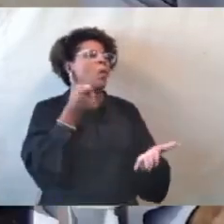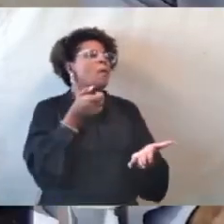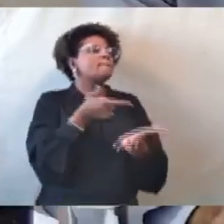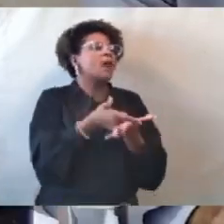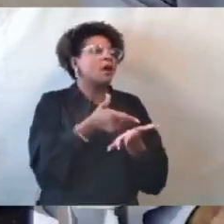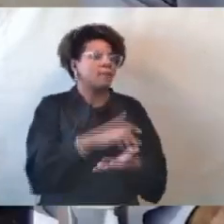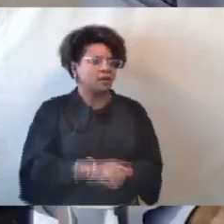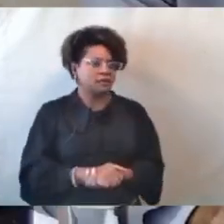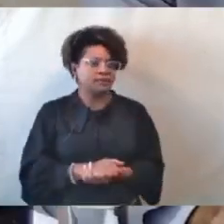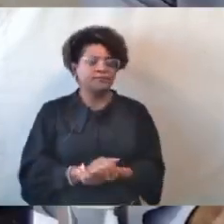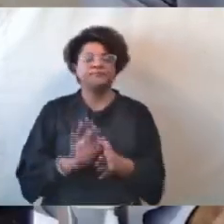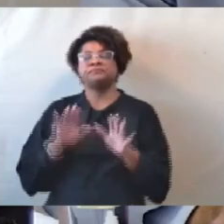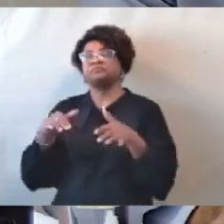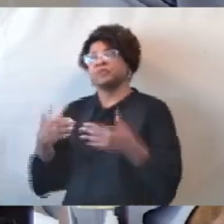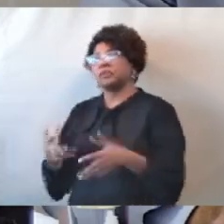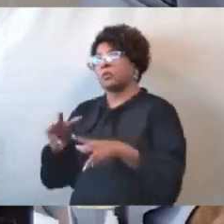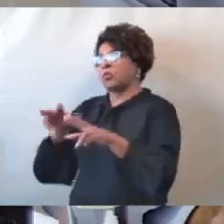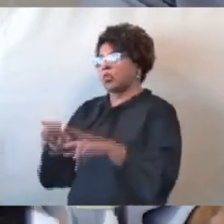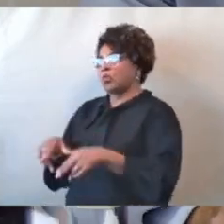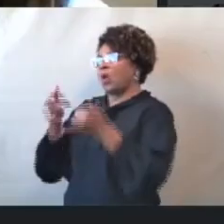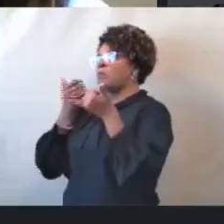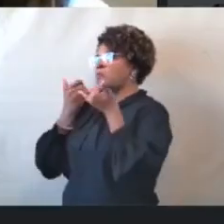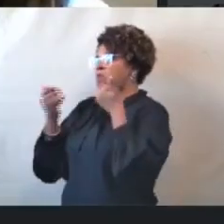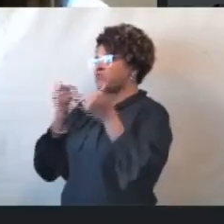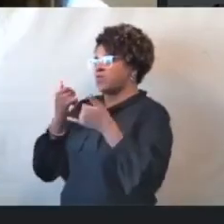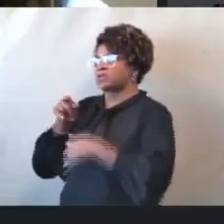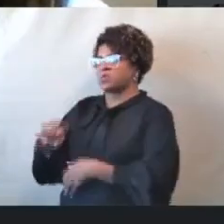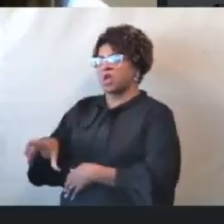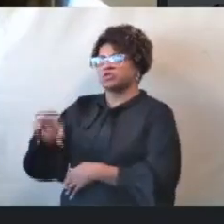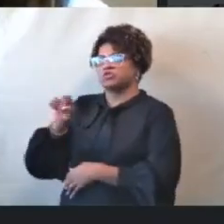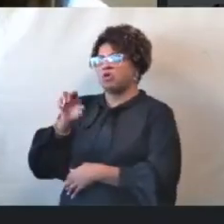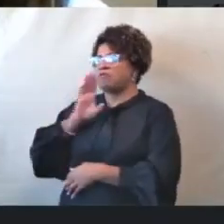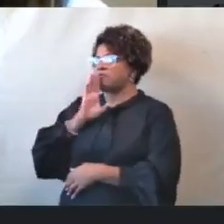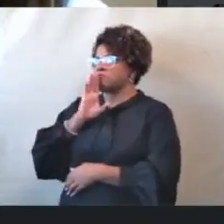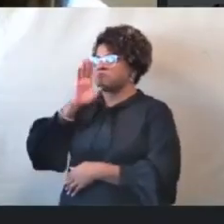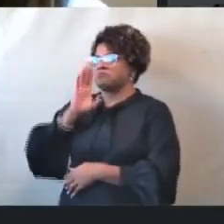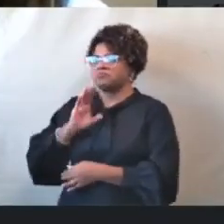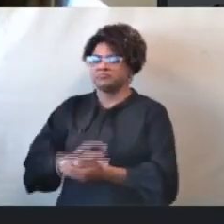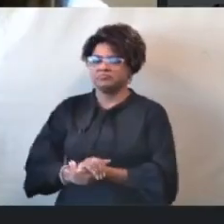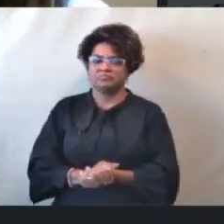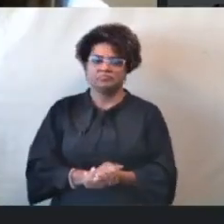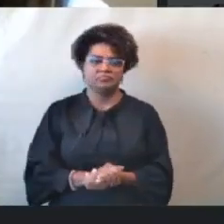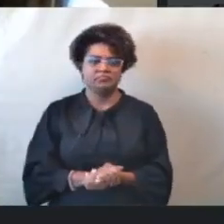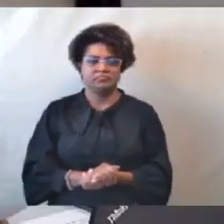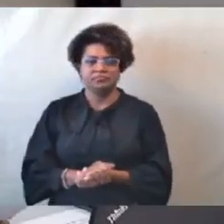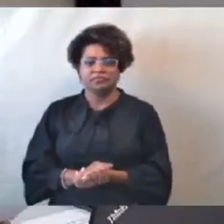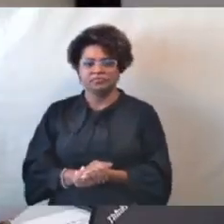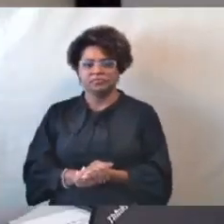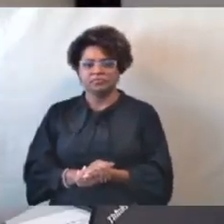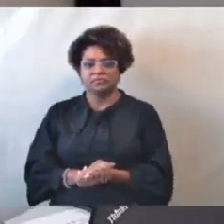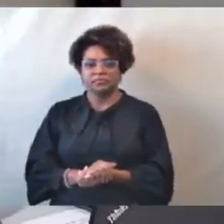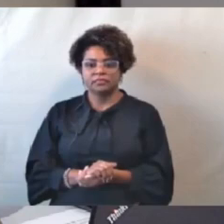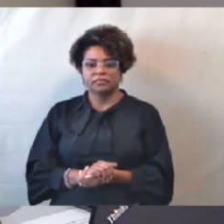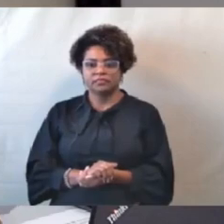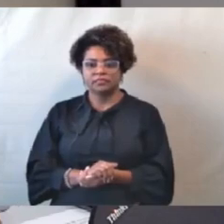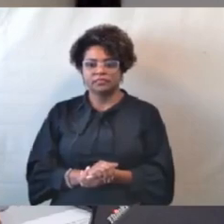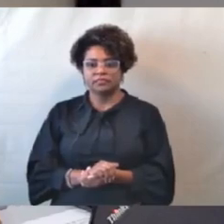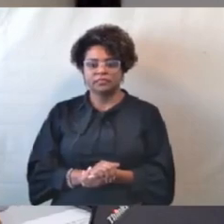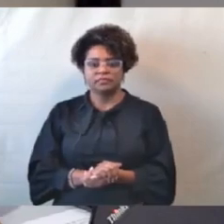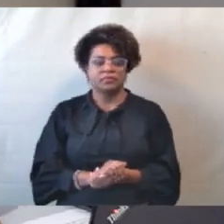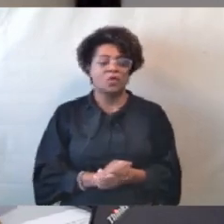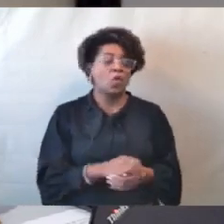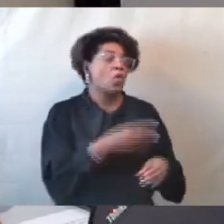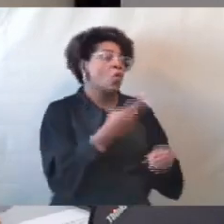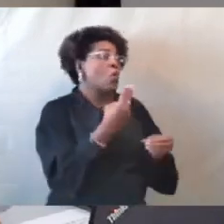conforme informado que a investigada optou pela faculdade legal de permanecer em silêncio. O município de Belo